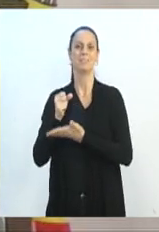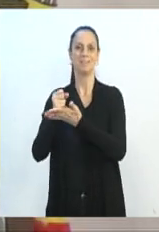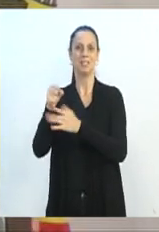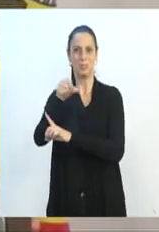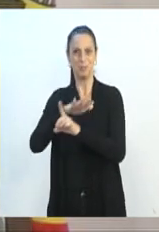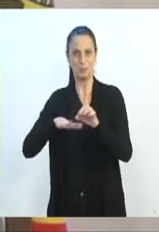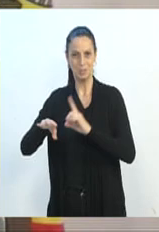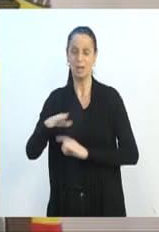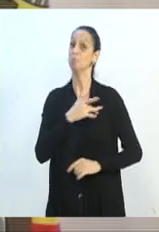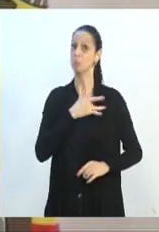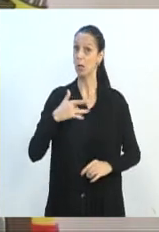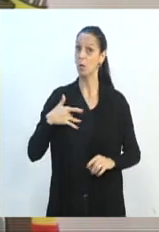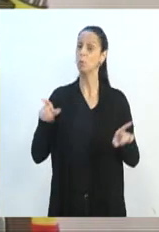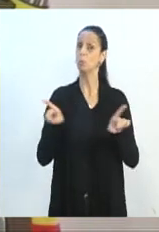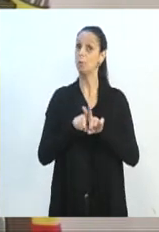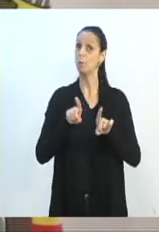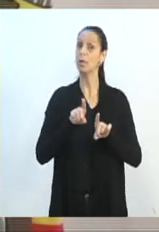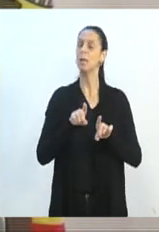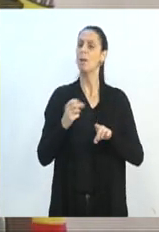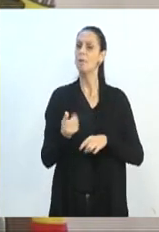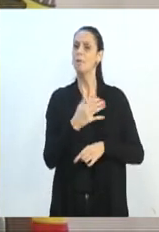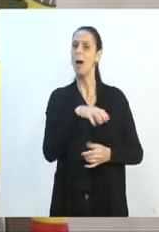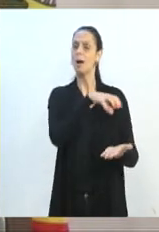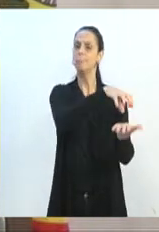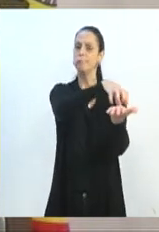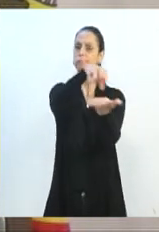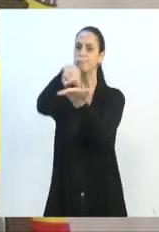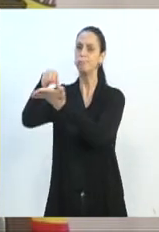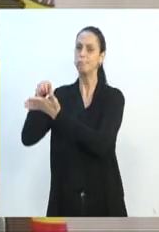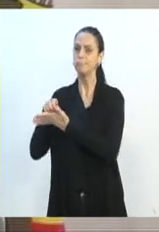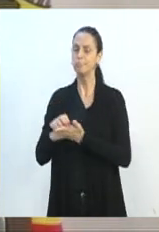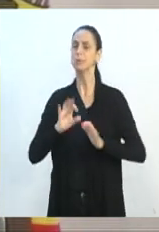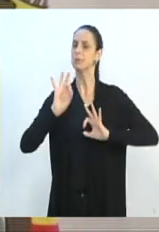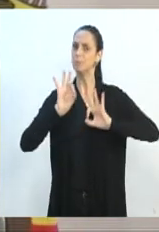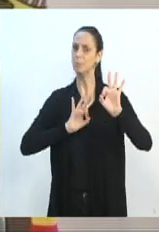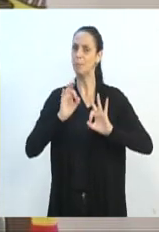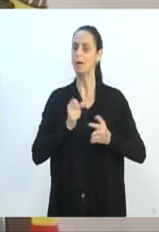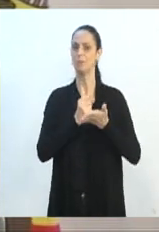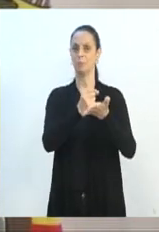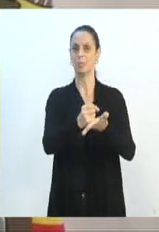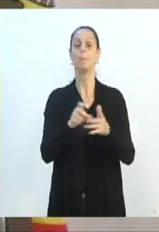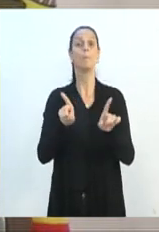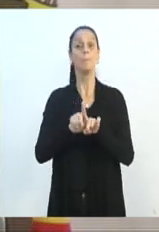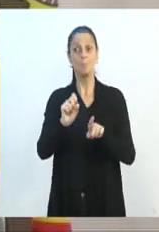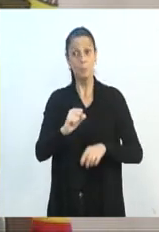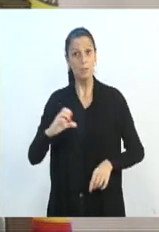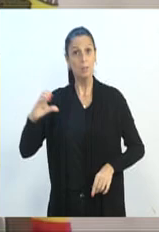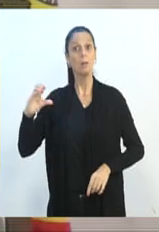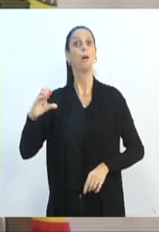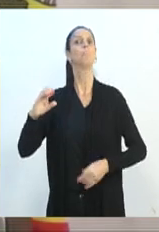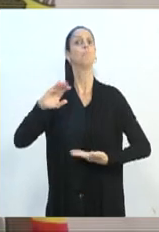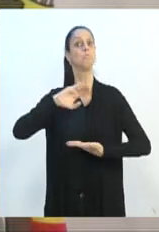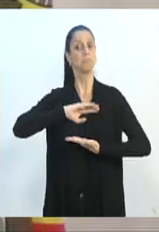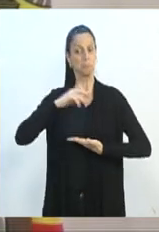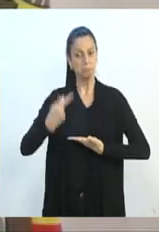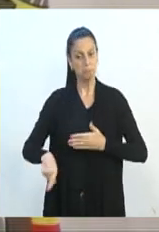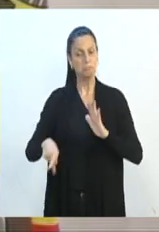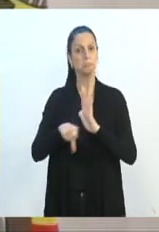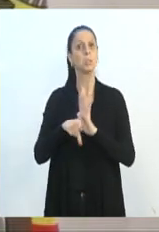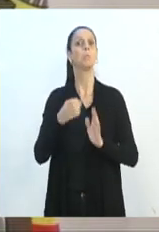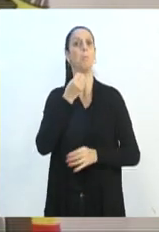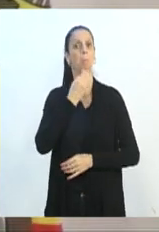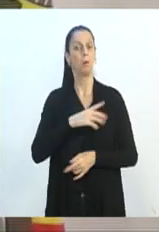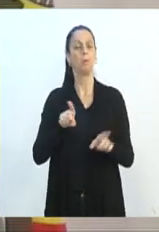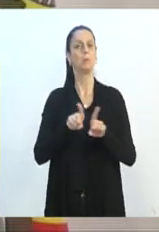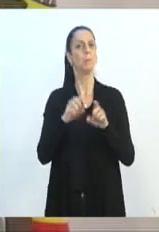de Saúde, ou seja, todo um conjunto que tem que estar preparado. Aqui também falo no Estado a questão da Defesa Civil do Estado, mas também da Celesc,